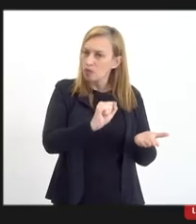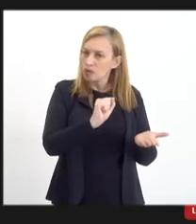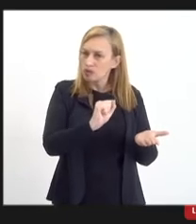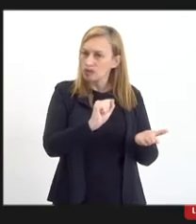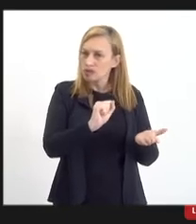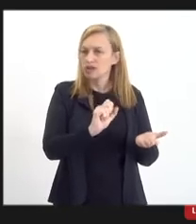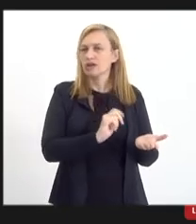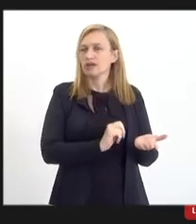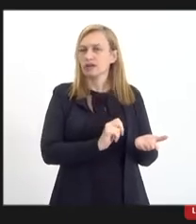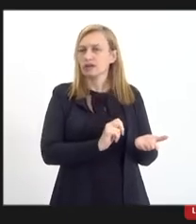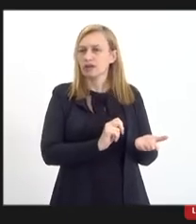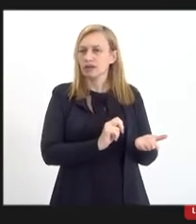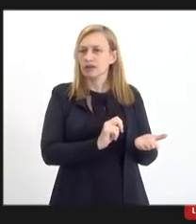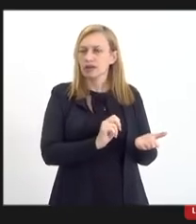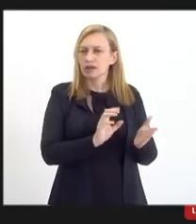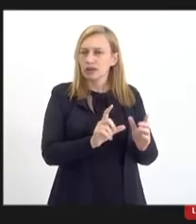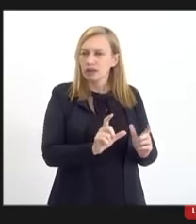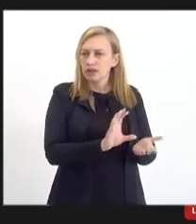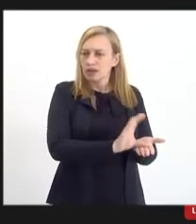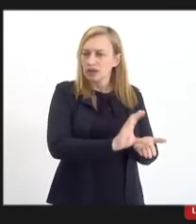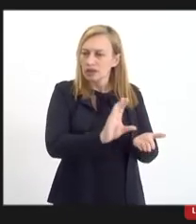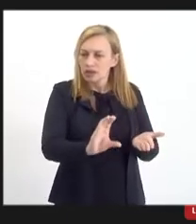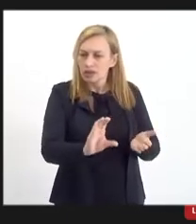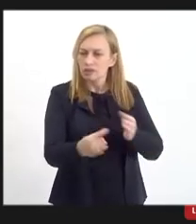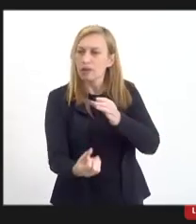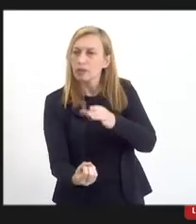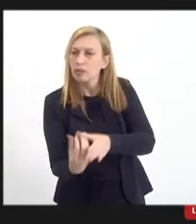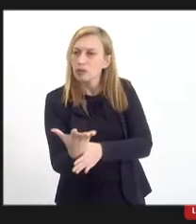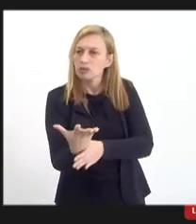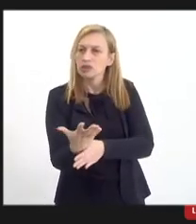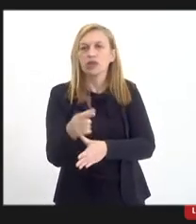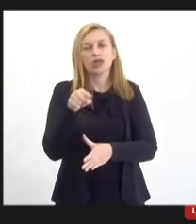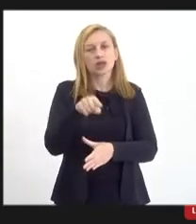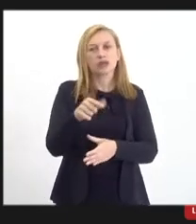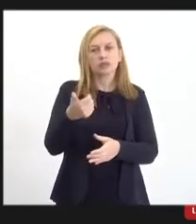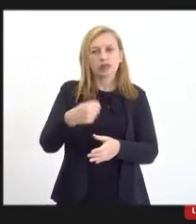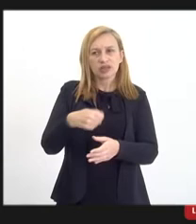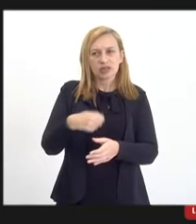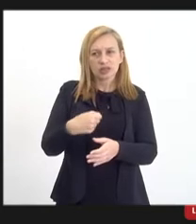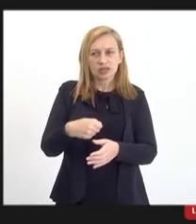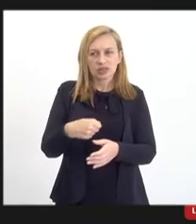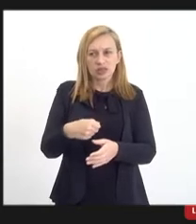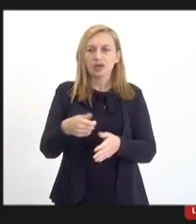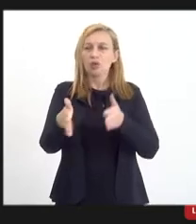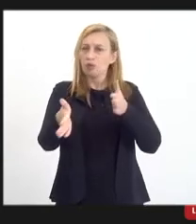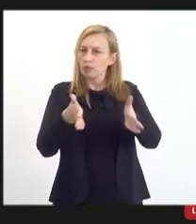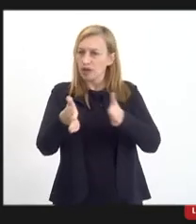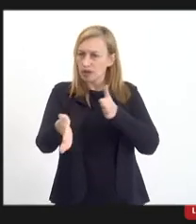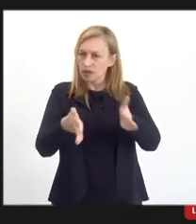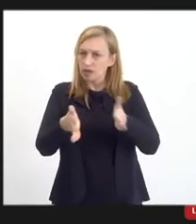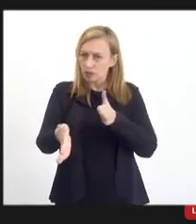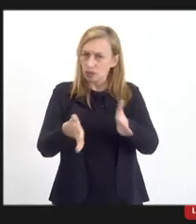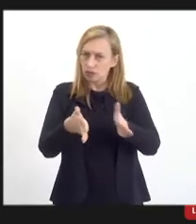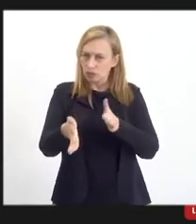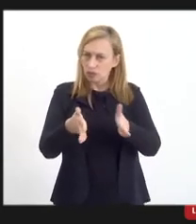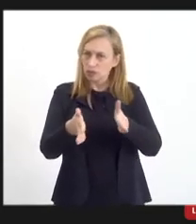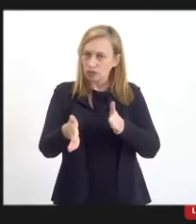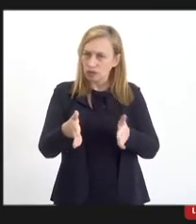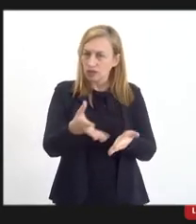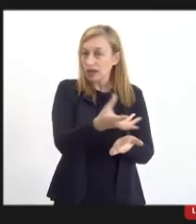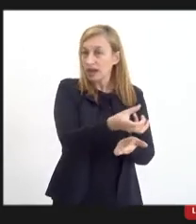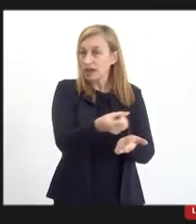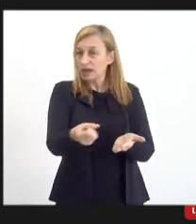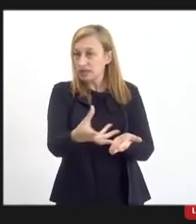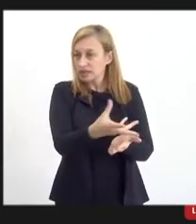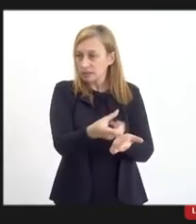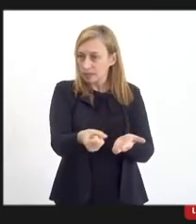e produzir, ele tem que, ele tem que viger dentro de um período, e dentro desse período ser